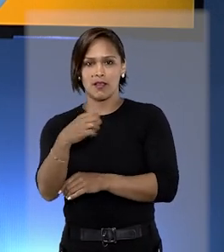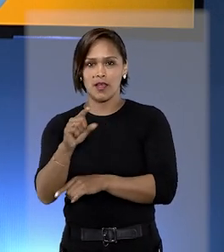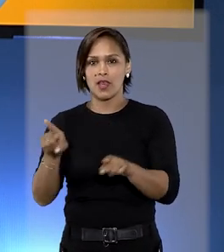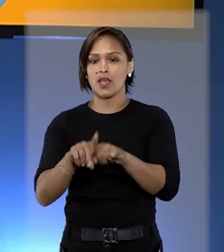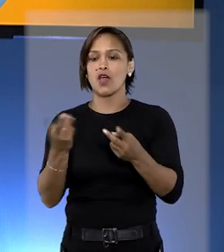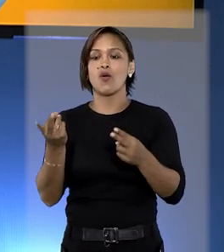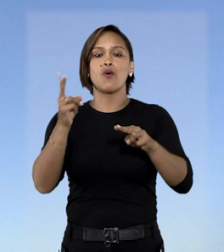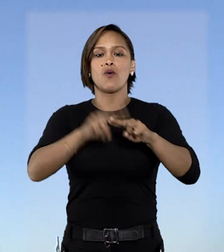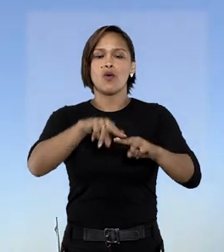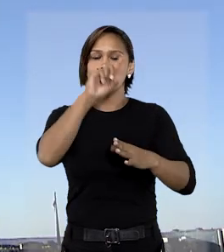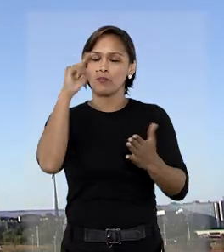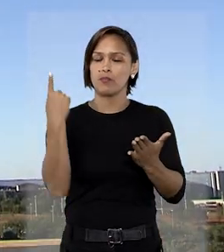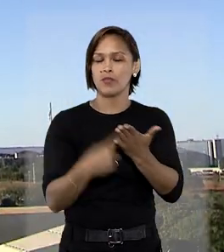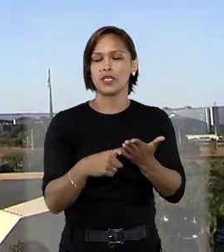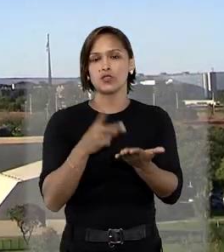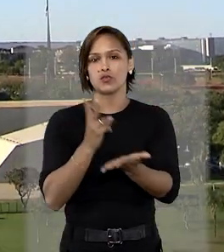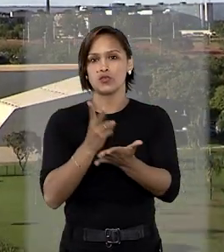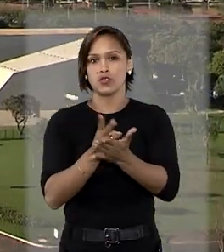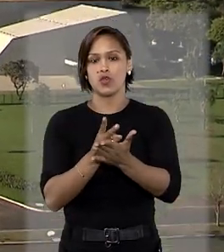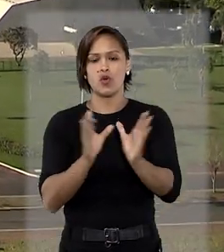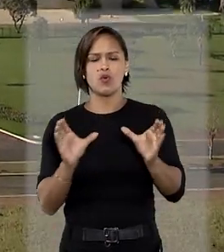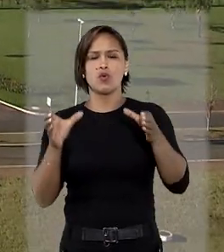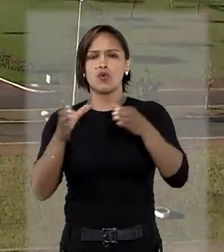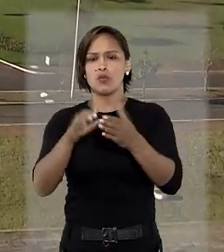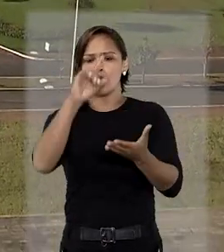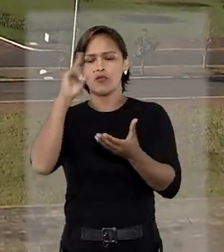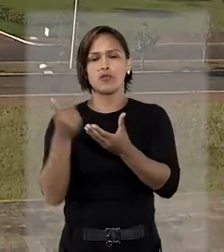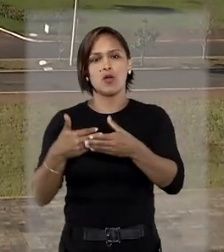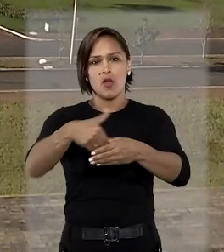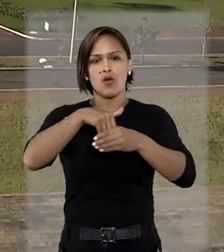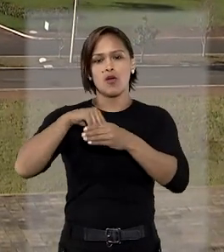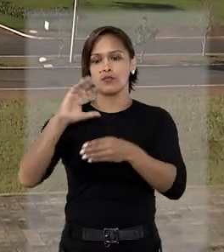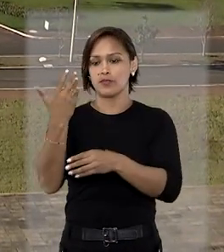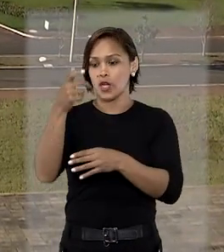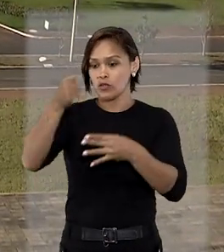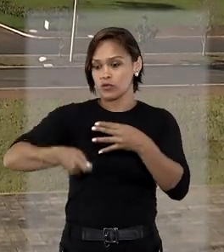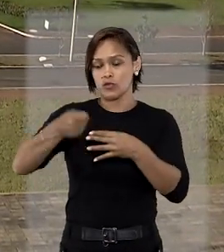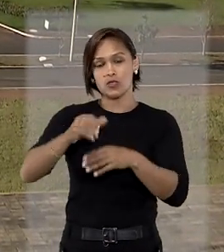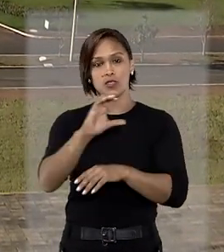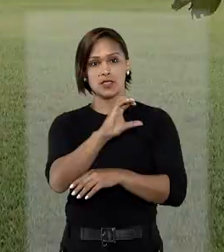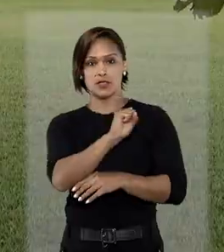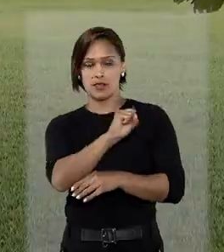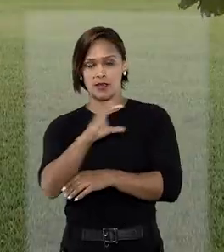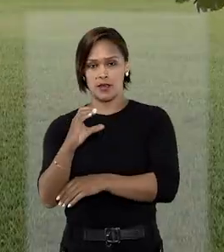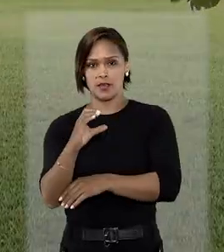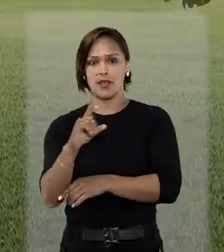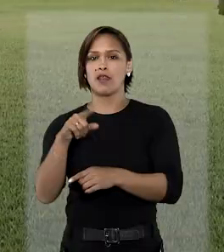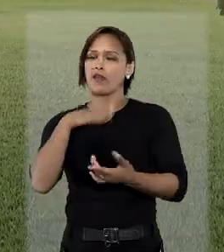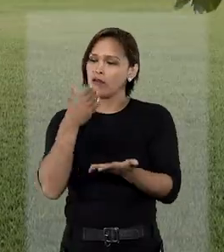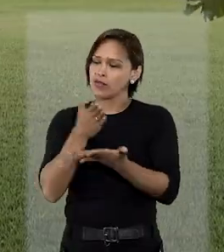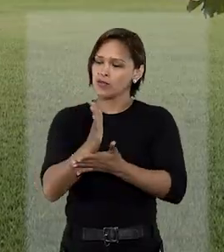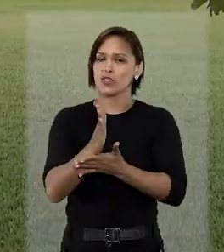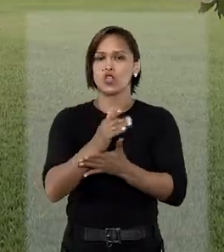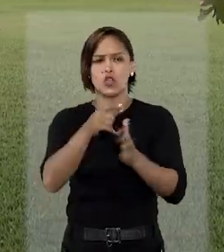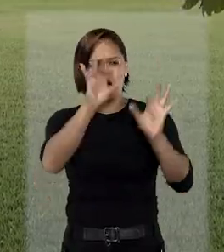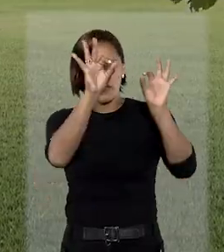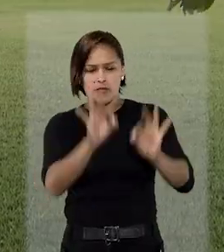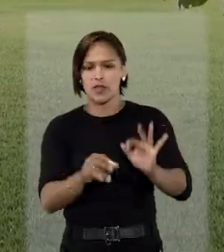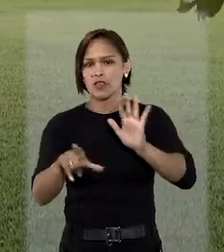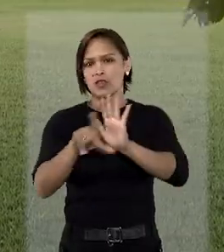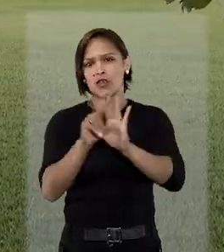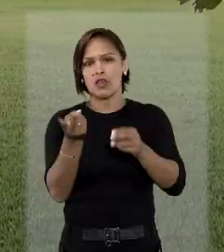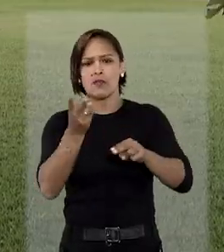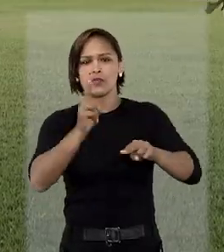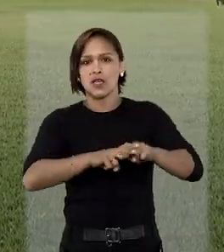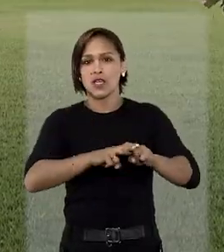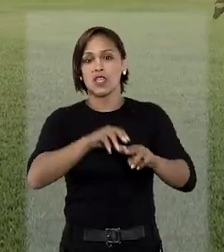prisão preventiva. O colegiado confirmou o acórdão do Tribunal de Justiça de Santa Catarina, que considerou lícita a apreensão de